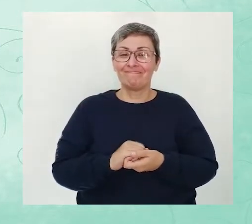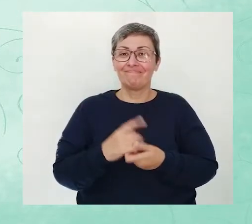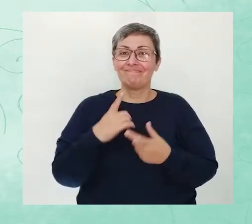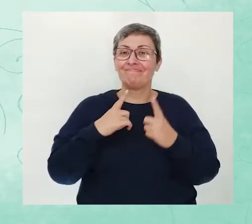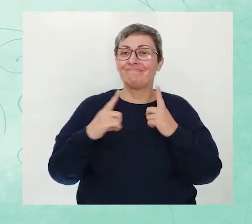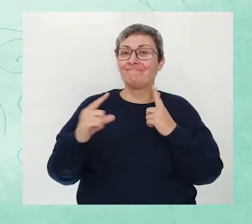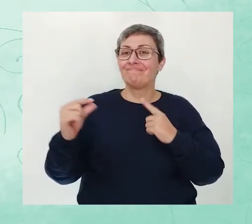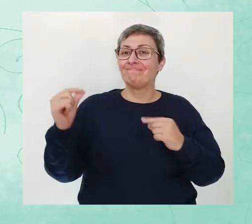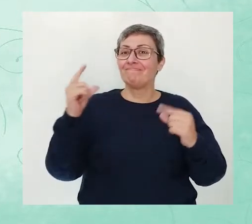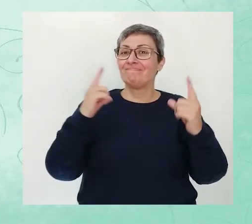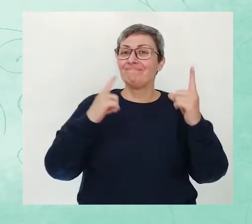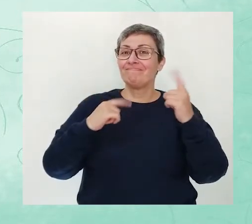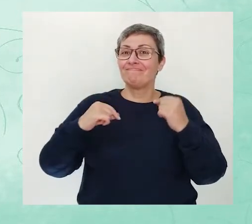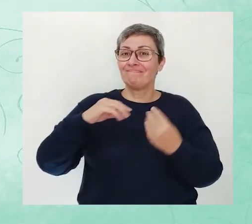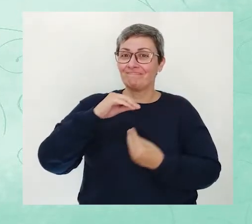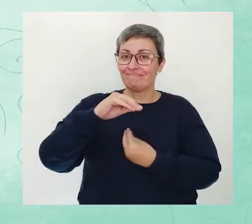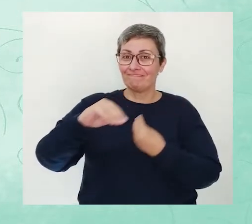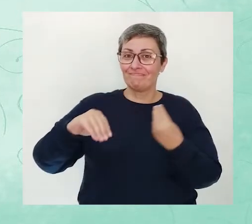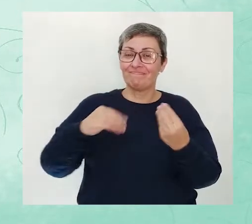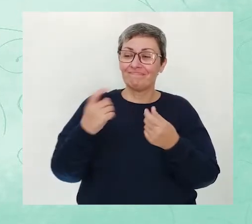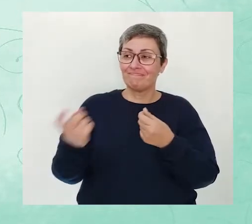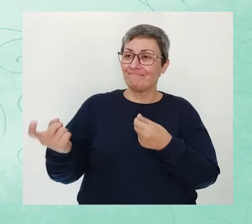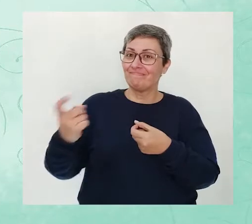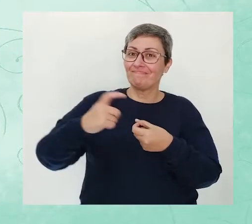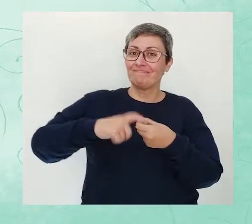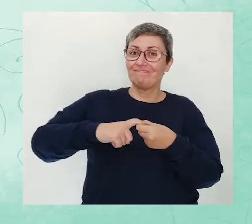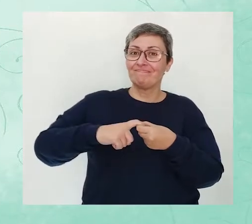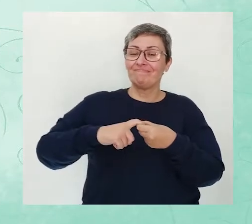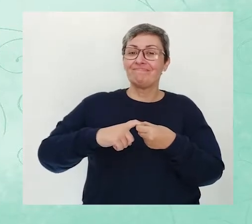fugimos, volvendo a mocidade